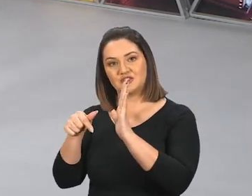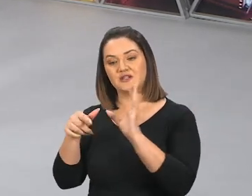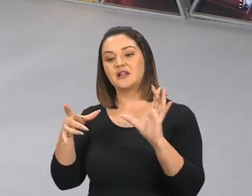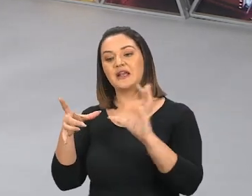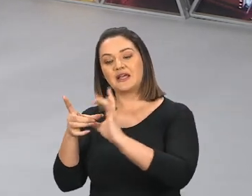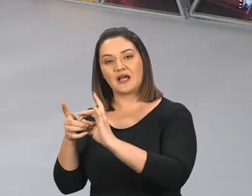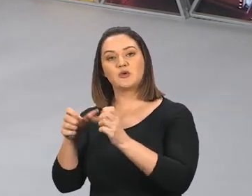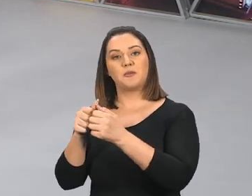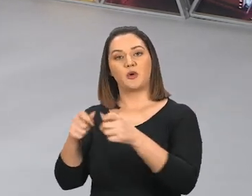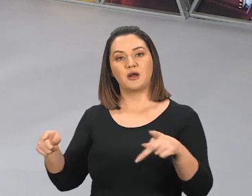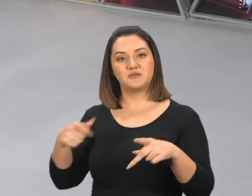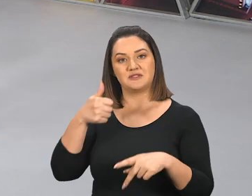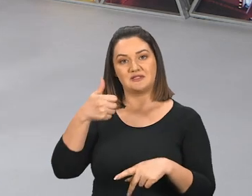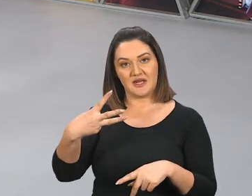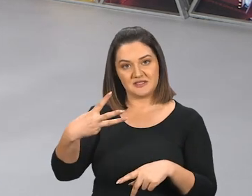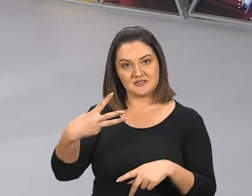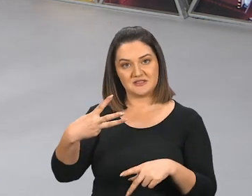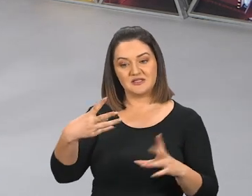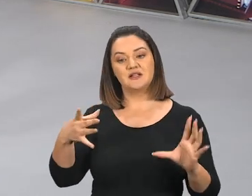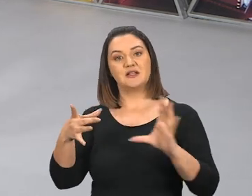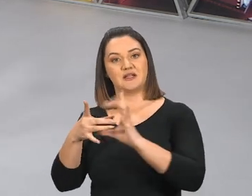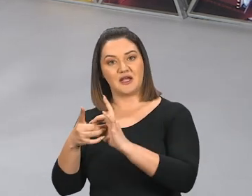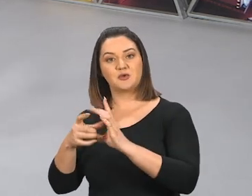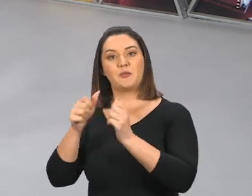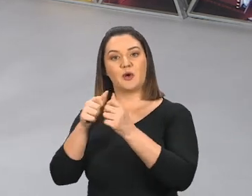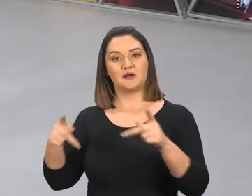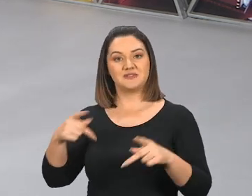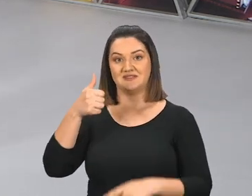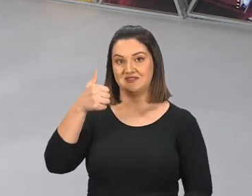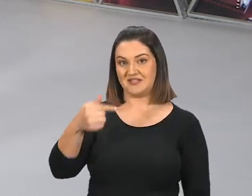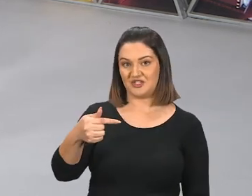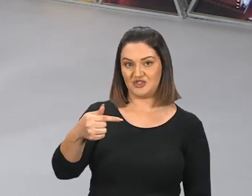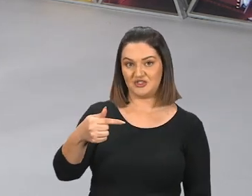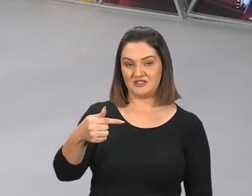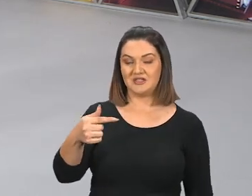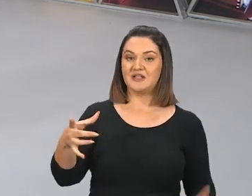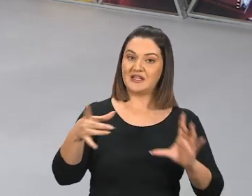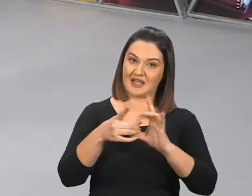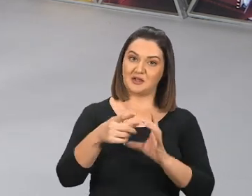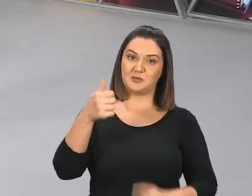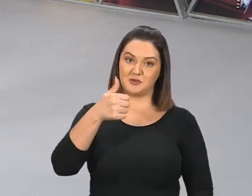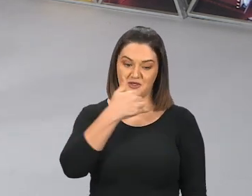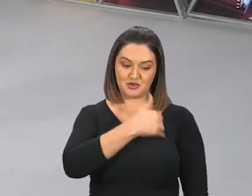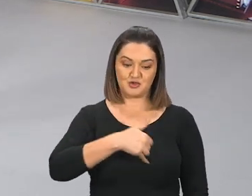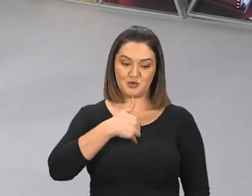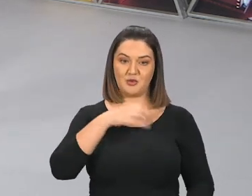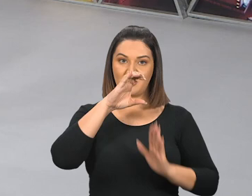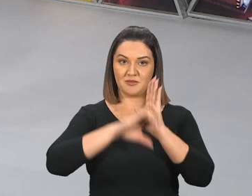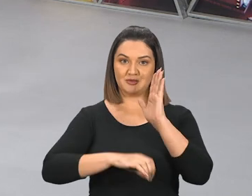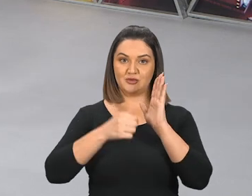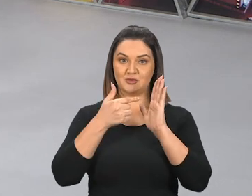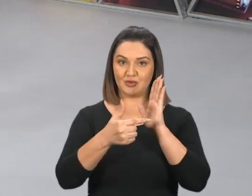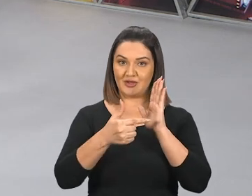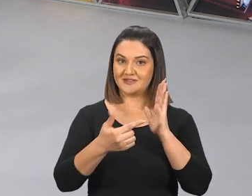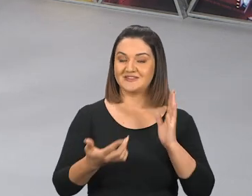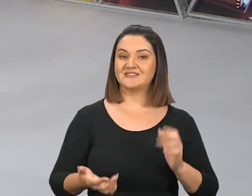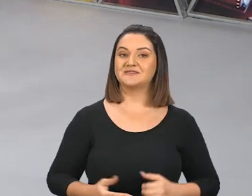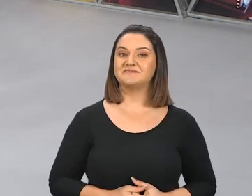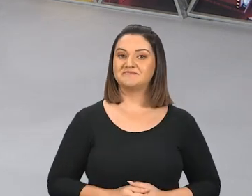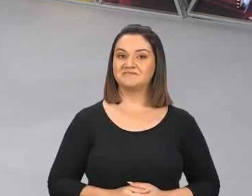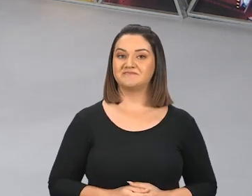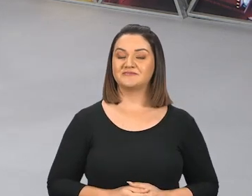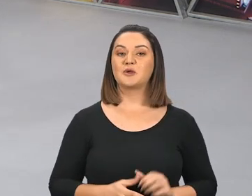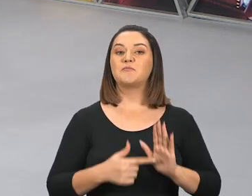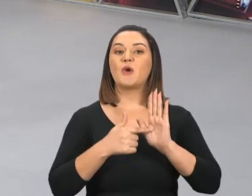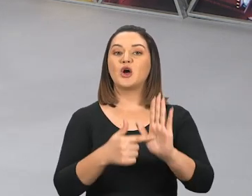relacionado com Apocalipse 13, Que está relacionado com Apocalipse 17, Que está relacionado com 1 João capítulo 2, Mostrando que o